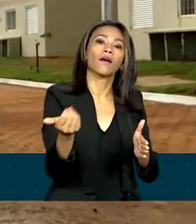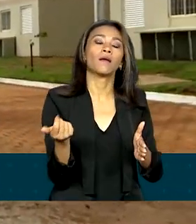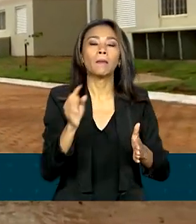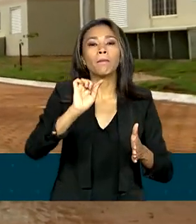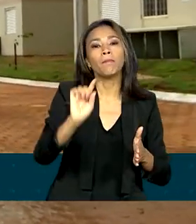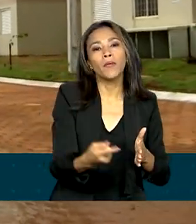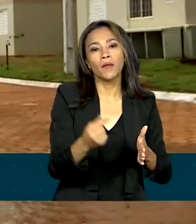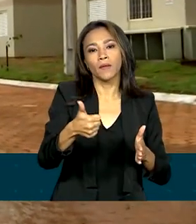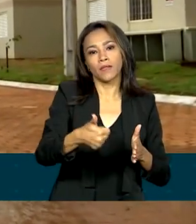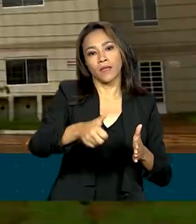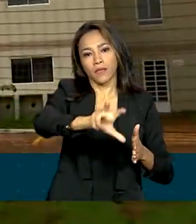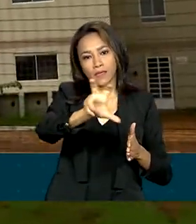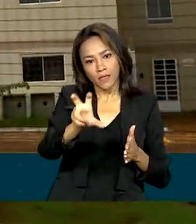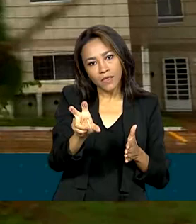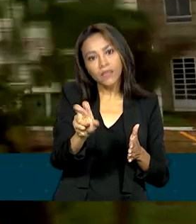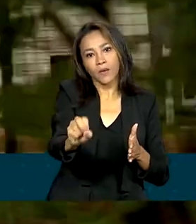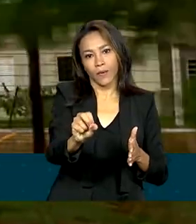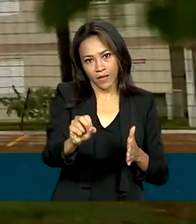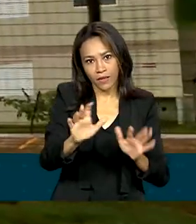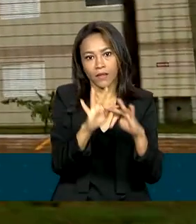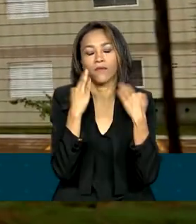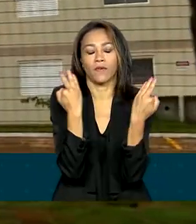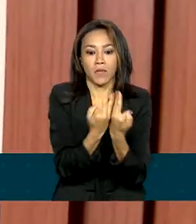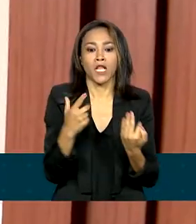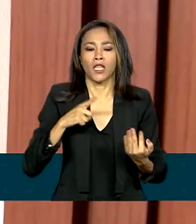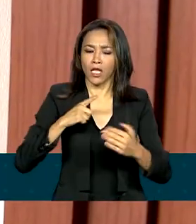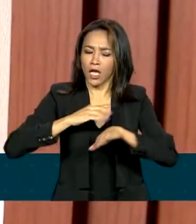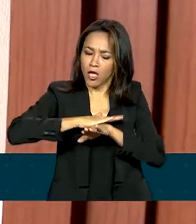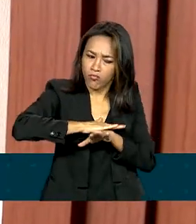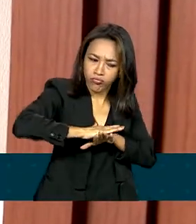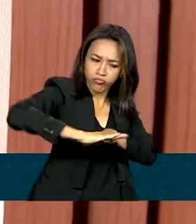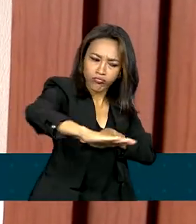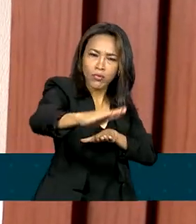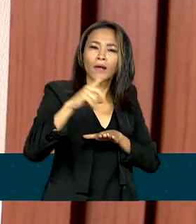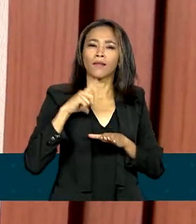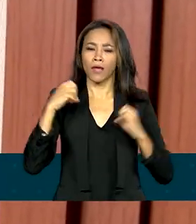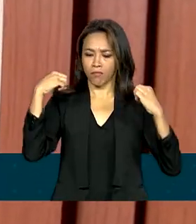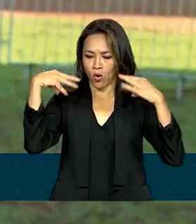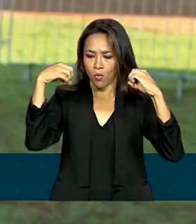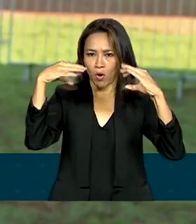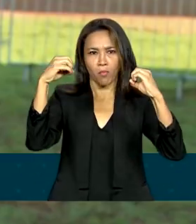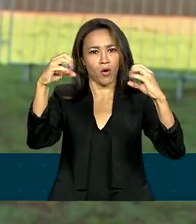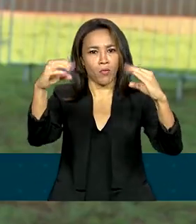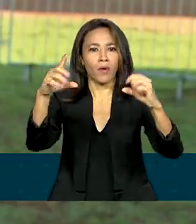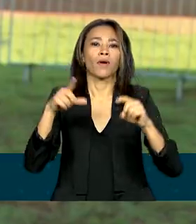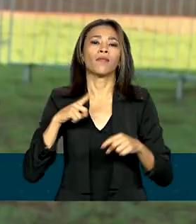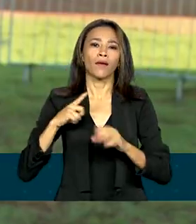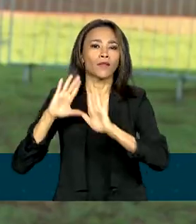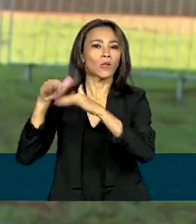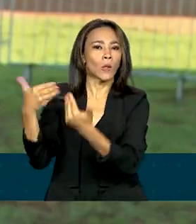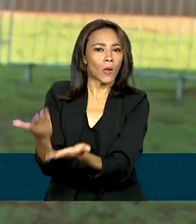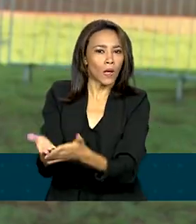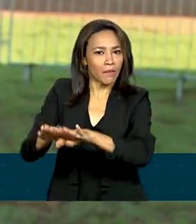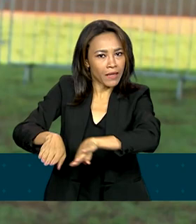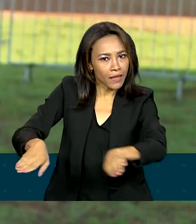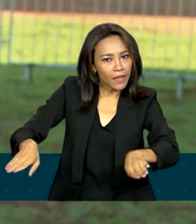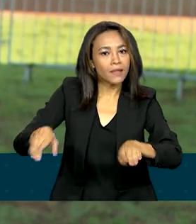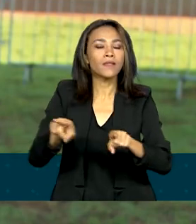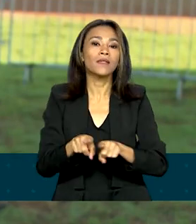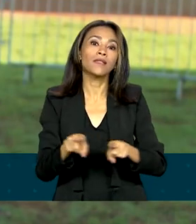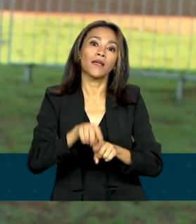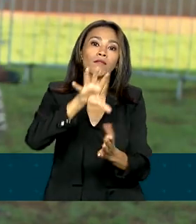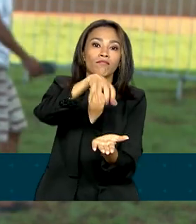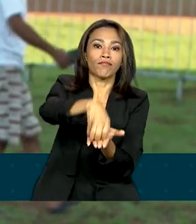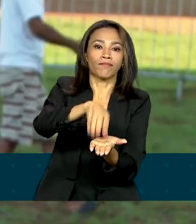famílias. O condomínio já tem pavimentação, iluminação pública, creche, escola e UBS.